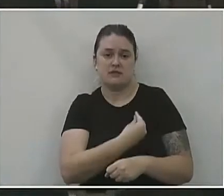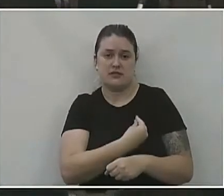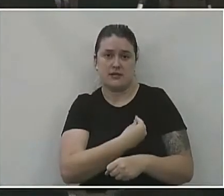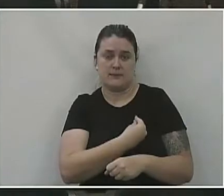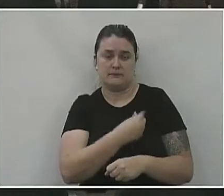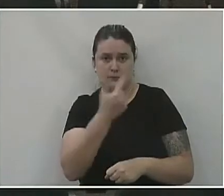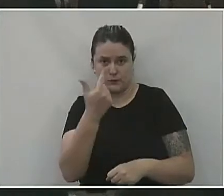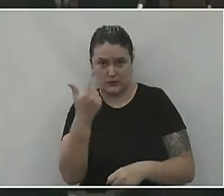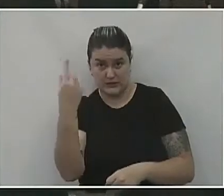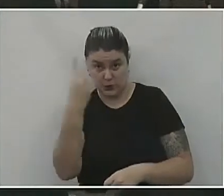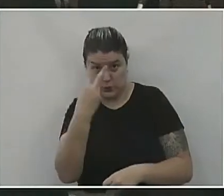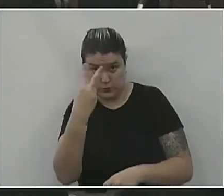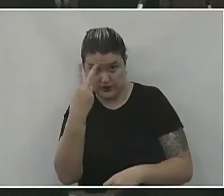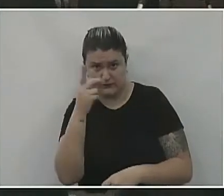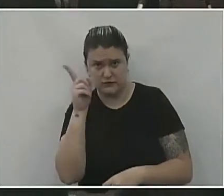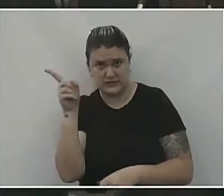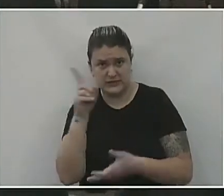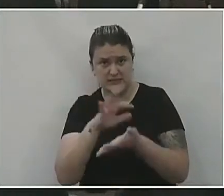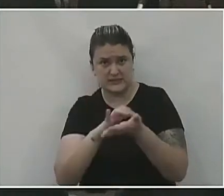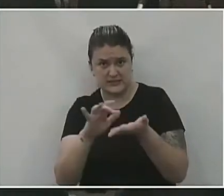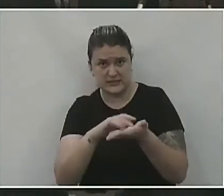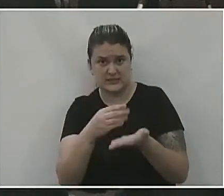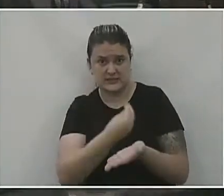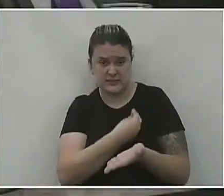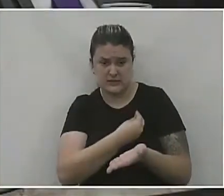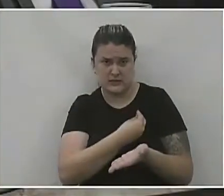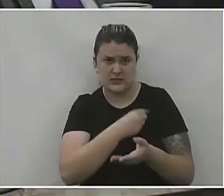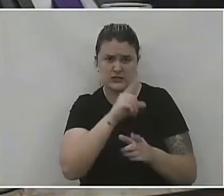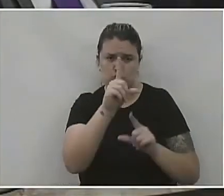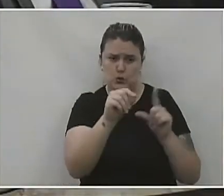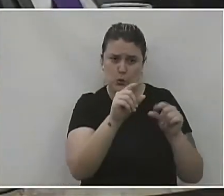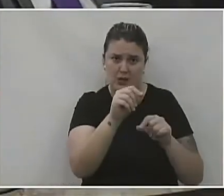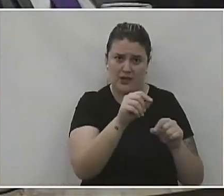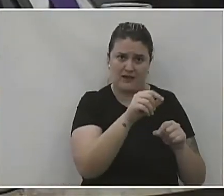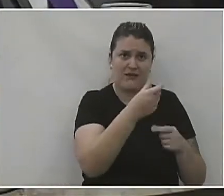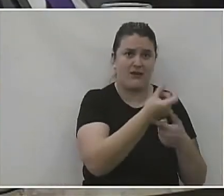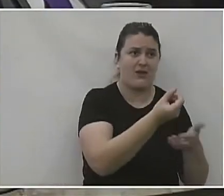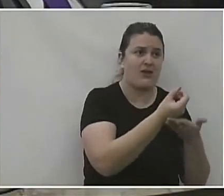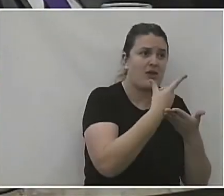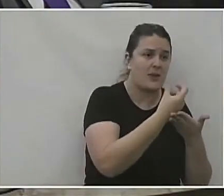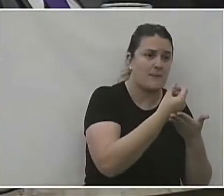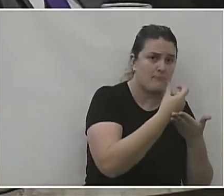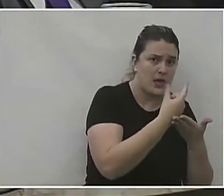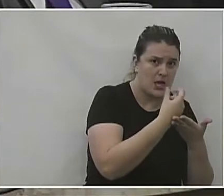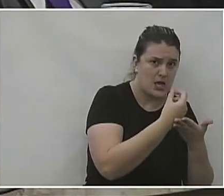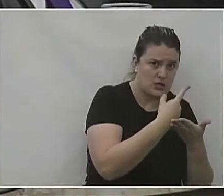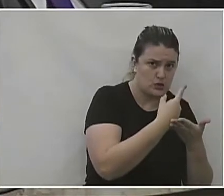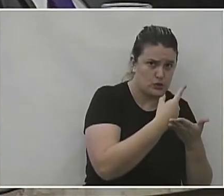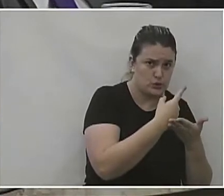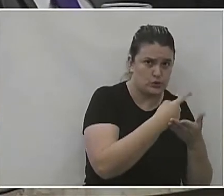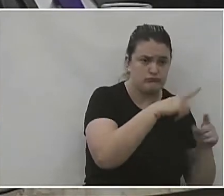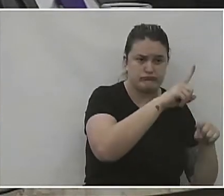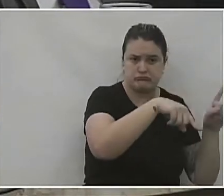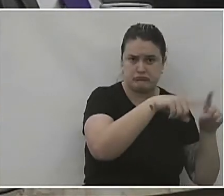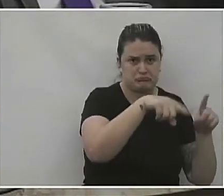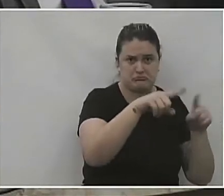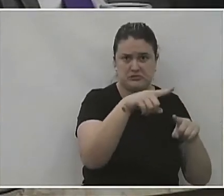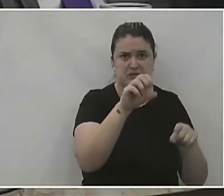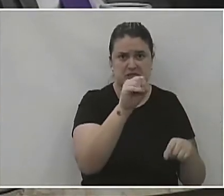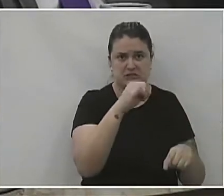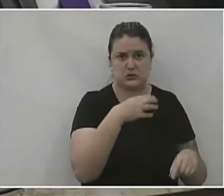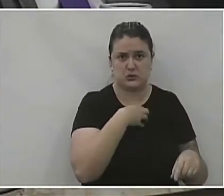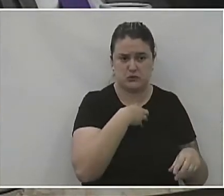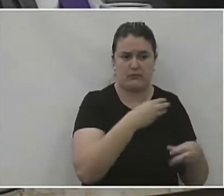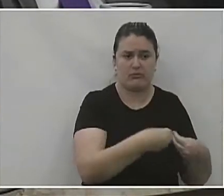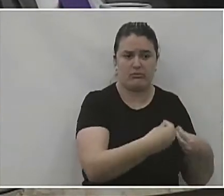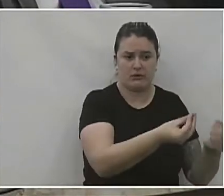O senhor, como secretário de Saúde, prefere kit vida, ou seja, o tratamento indiferenciado a qualquer munícipe que procure atendimento com sintomas de